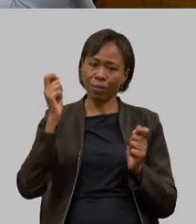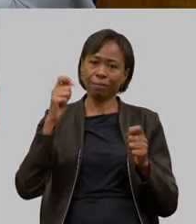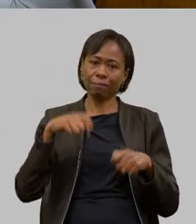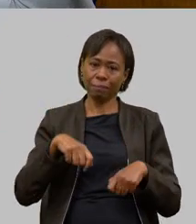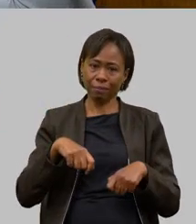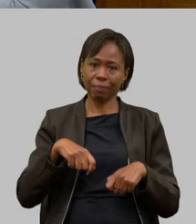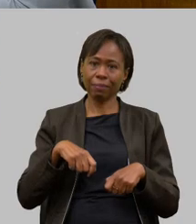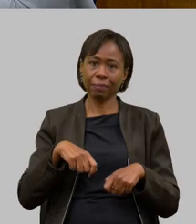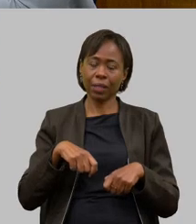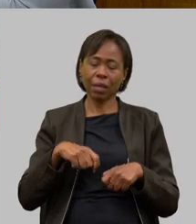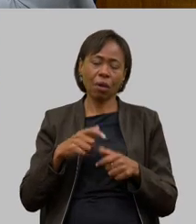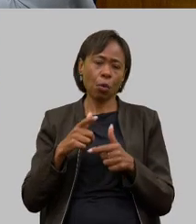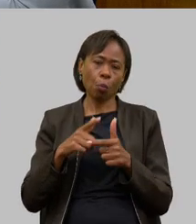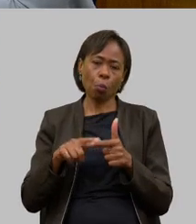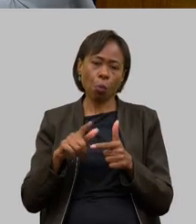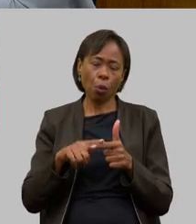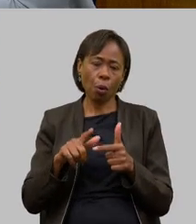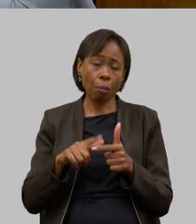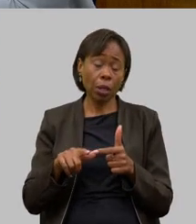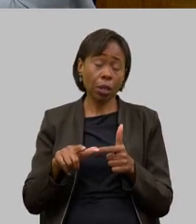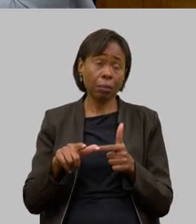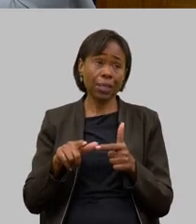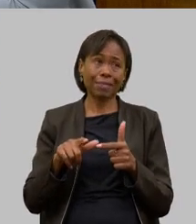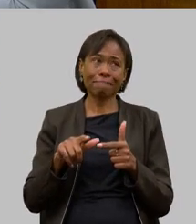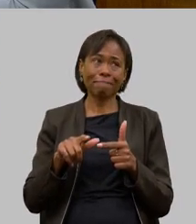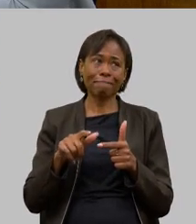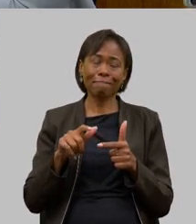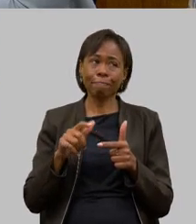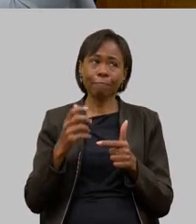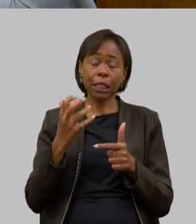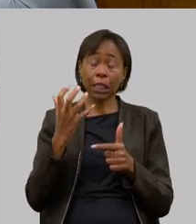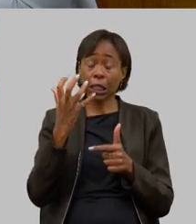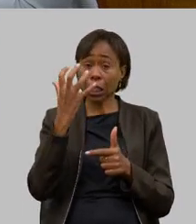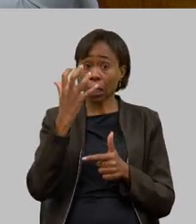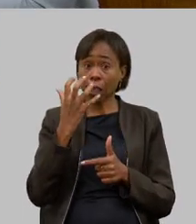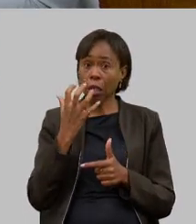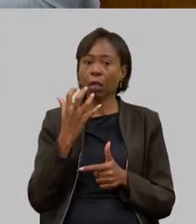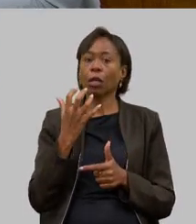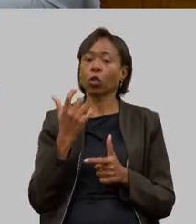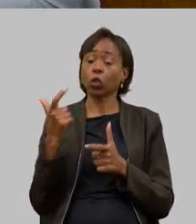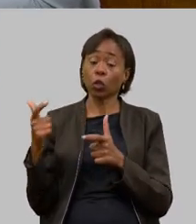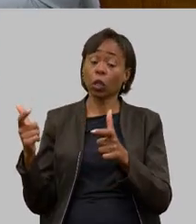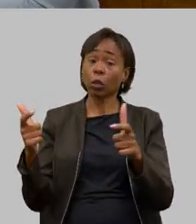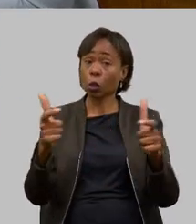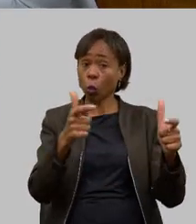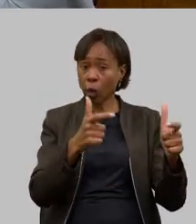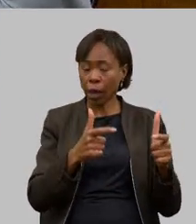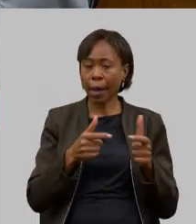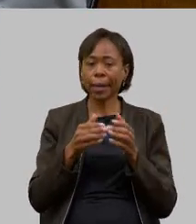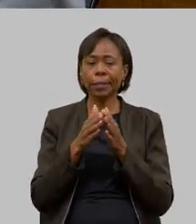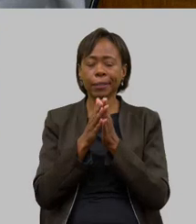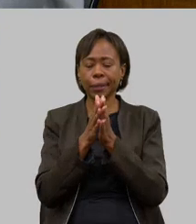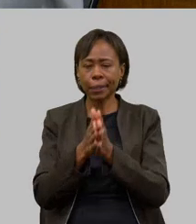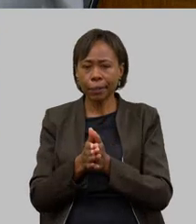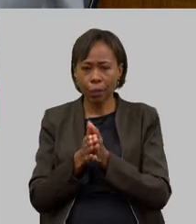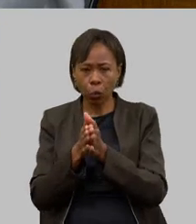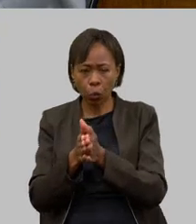de uma grandiosidade enorme em regiões como foi citado aqui Jequitinhonha